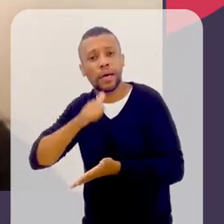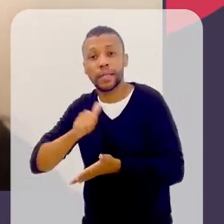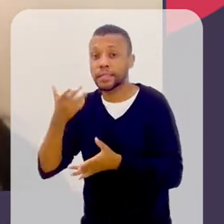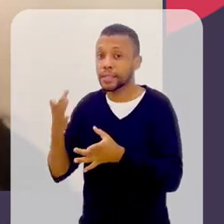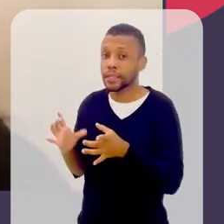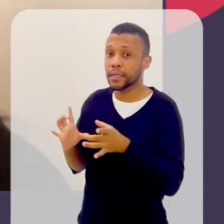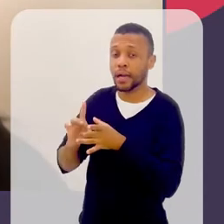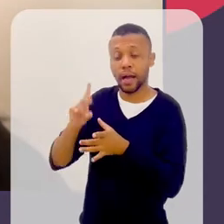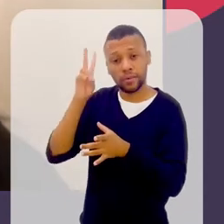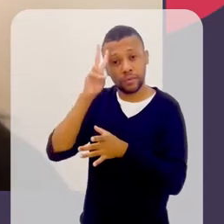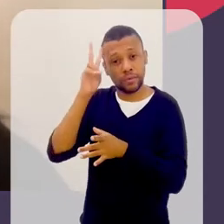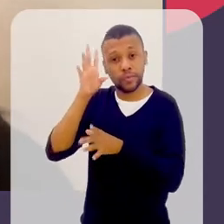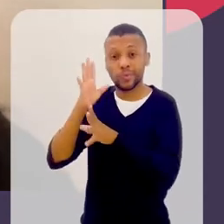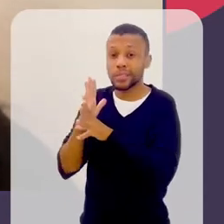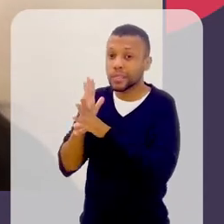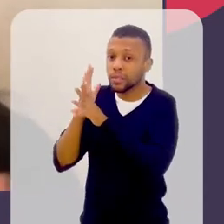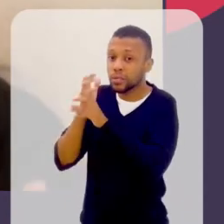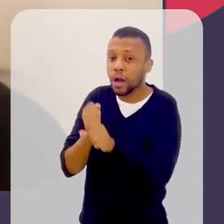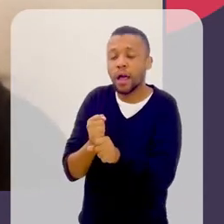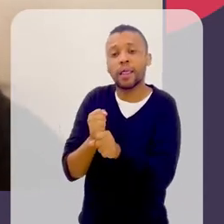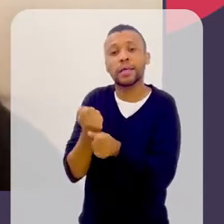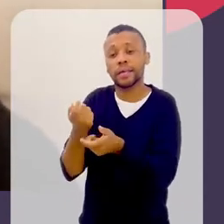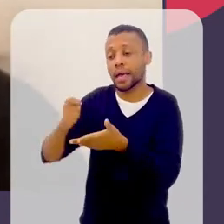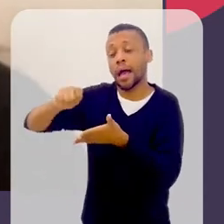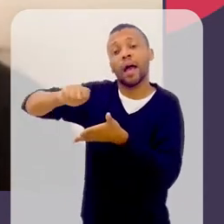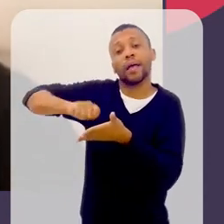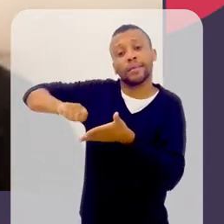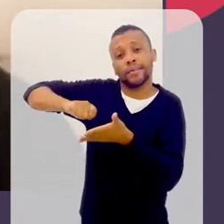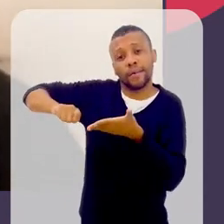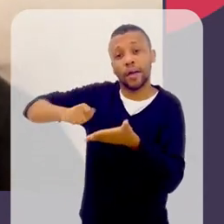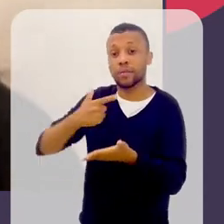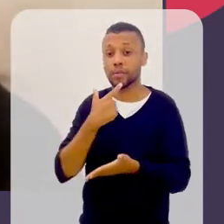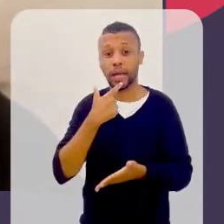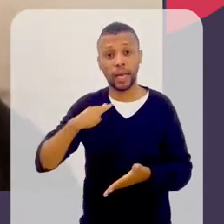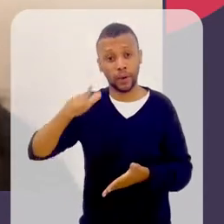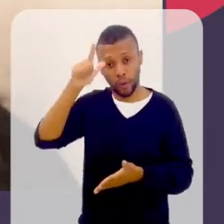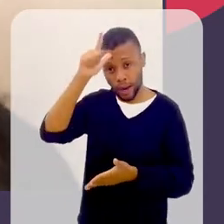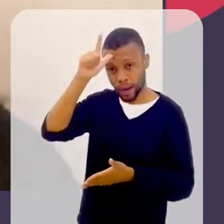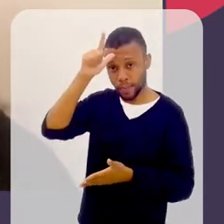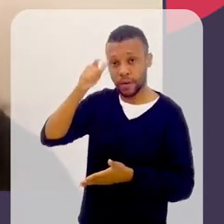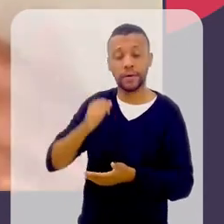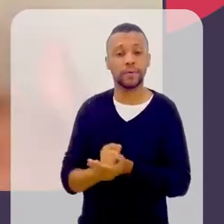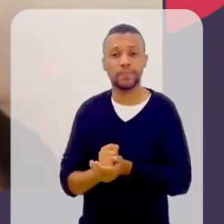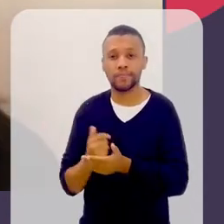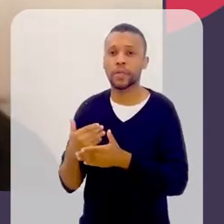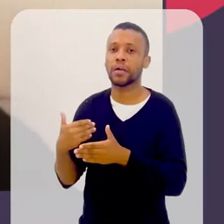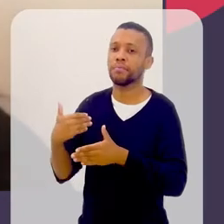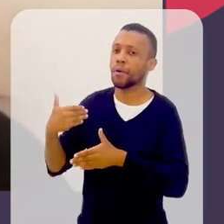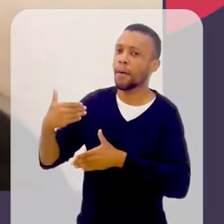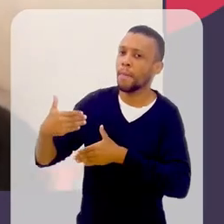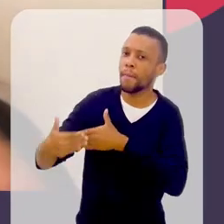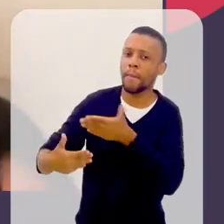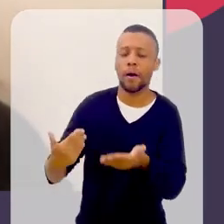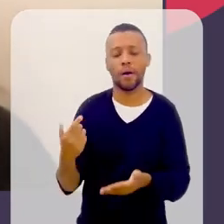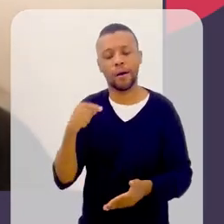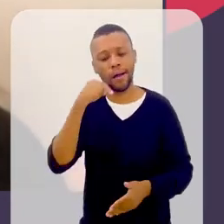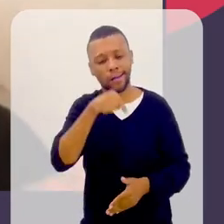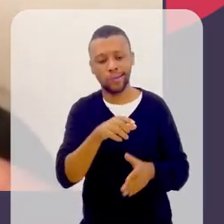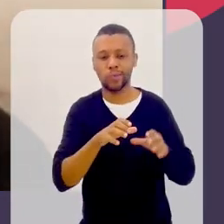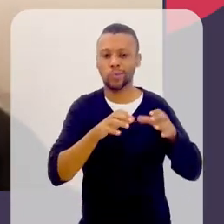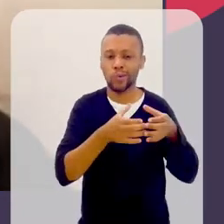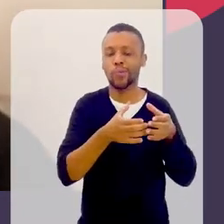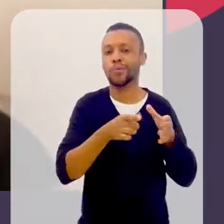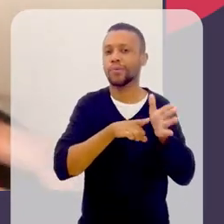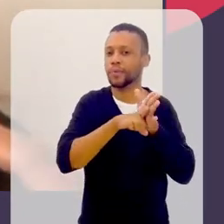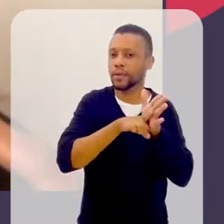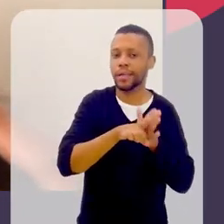mulheres na história que escreveram em alemão. E assim sucessivamente, nos Estados Unidos